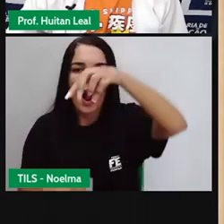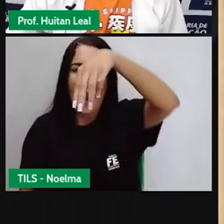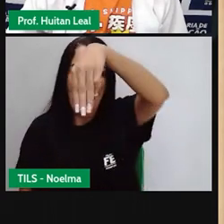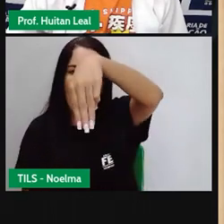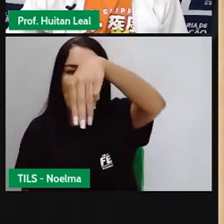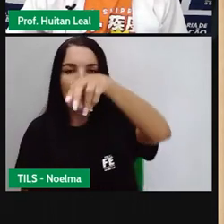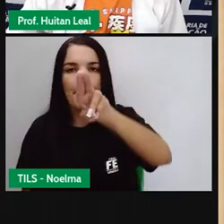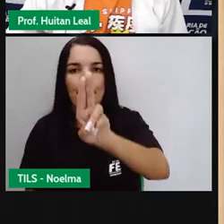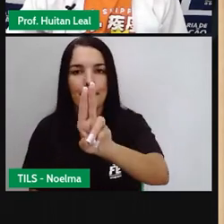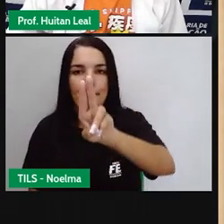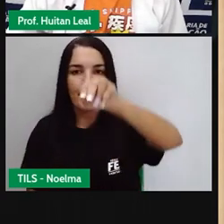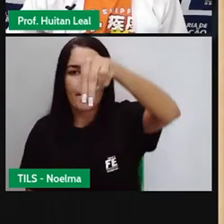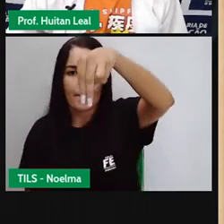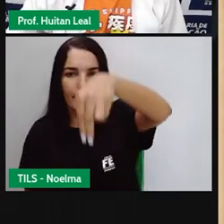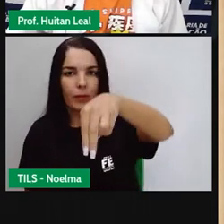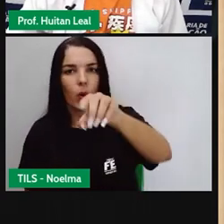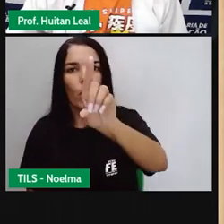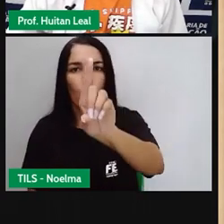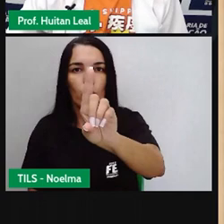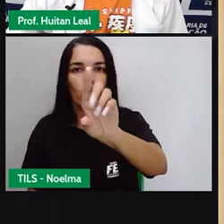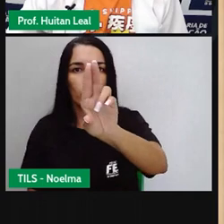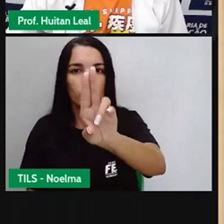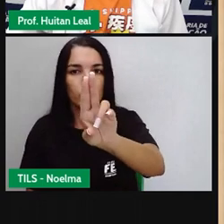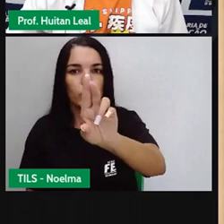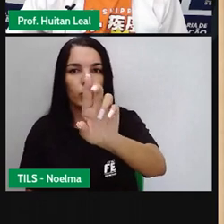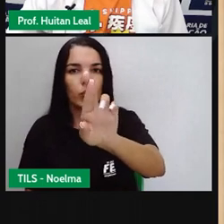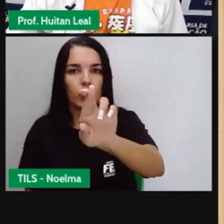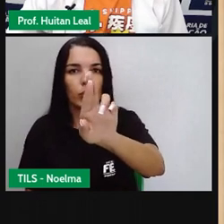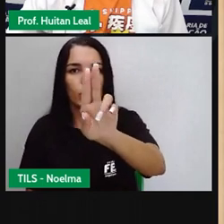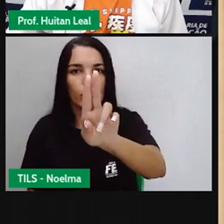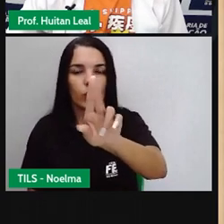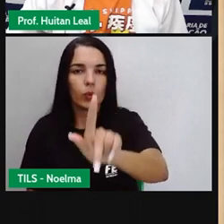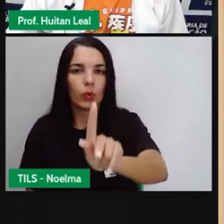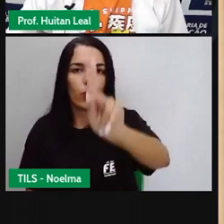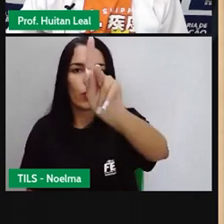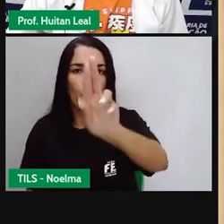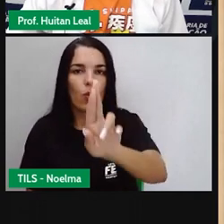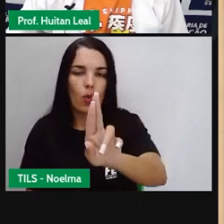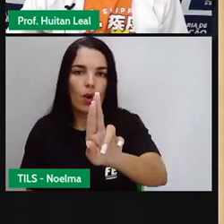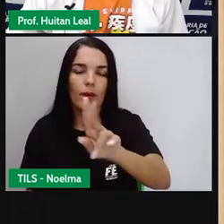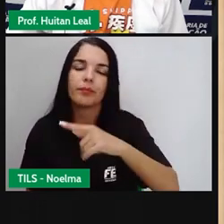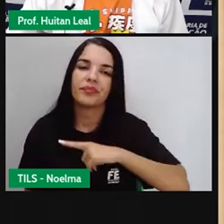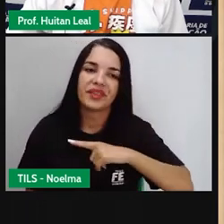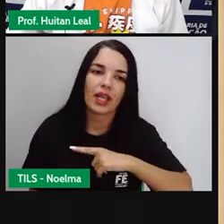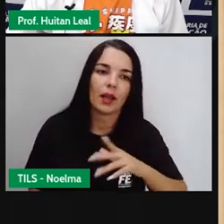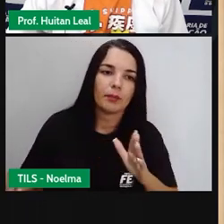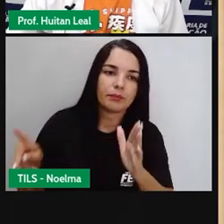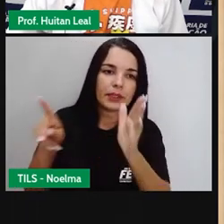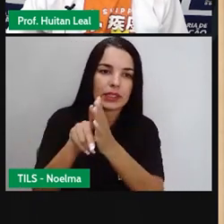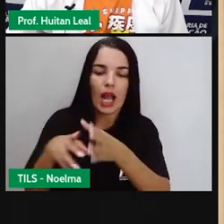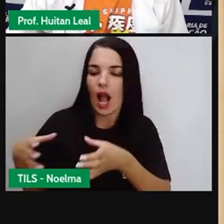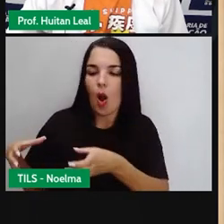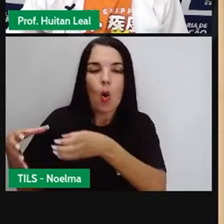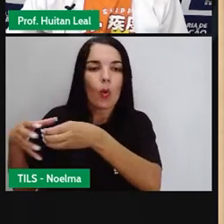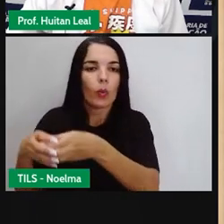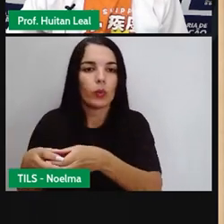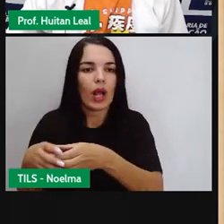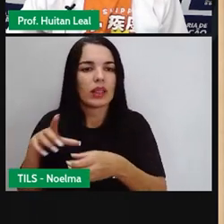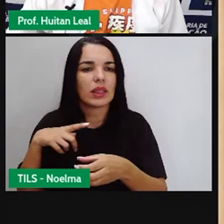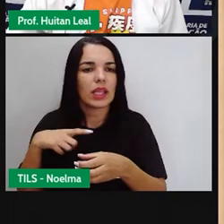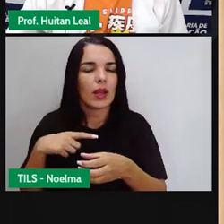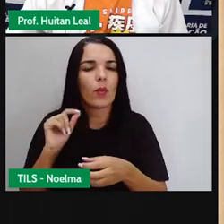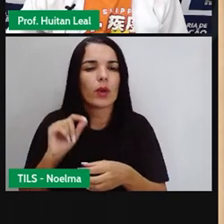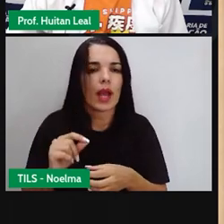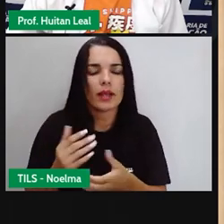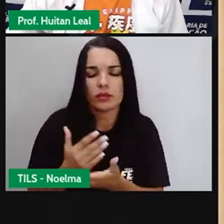como se fosse o seu sobrenome. Então, Daniel Mundurupu. Na primeira parte, esse livro traz um conto da